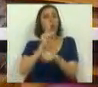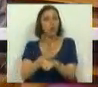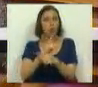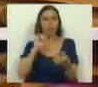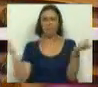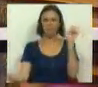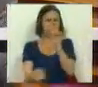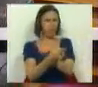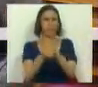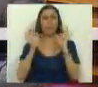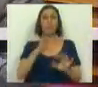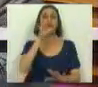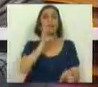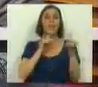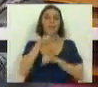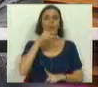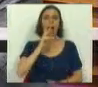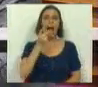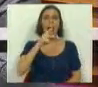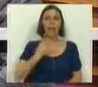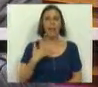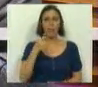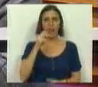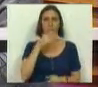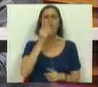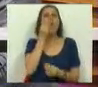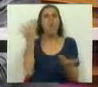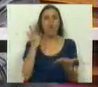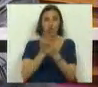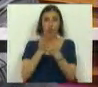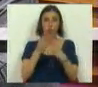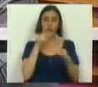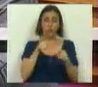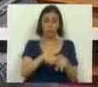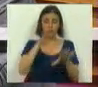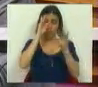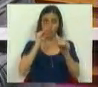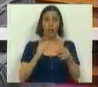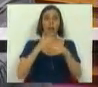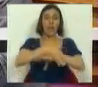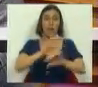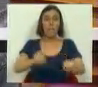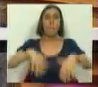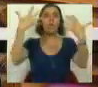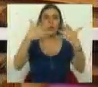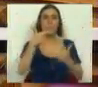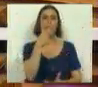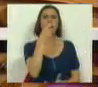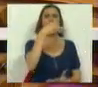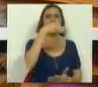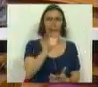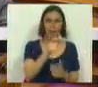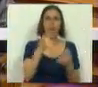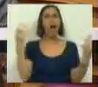também inversão total já referida pela Sra. Deputada Nadrago. Eu pergunto, como é que uma escola que seja um território educativo de intervenção prioritária, um TEP, que